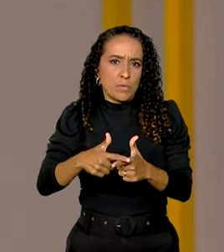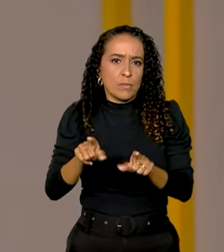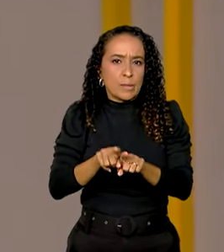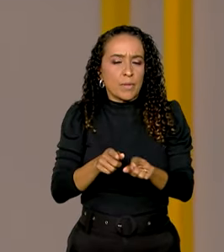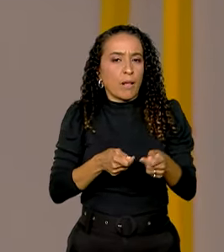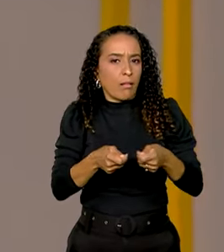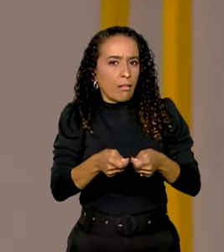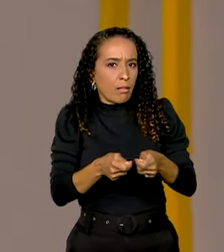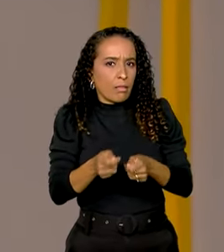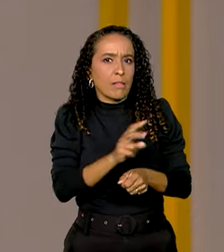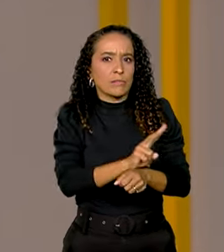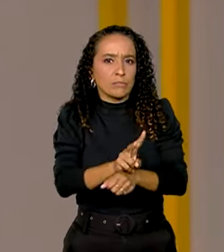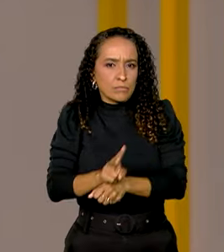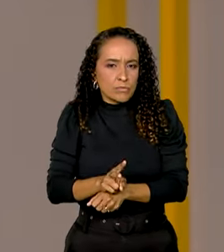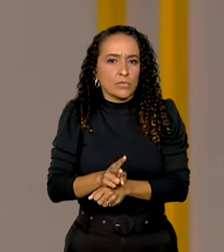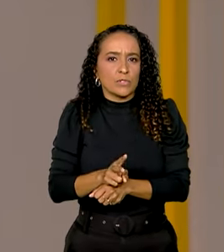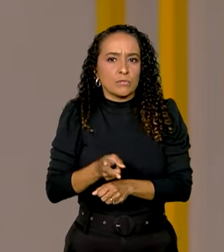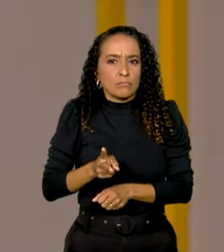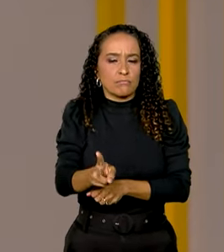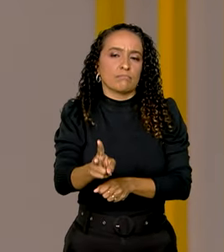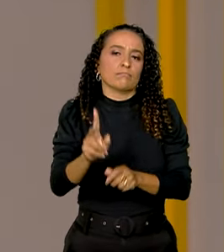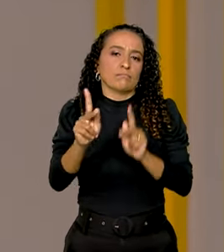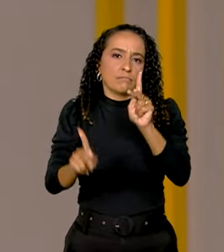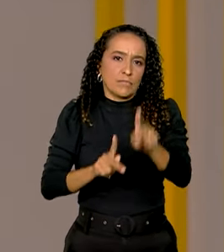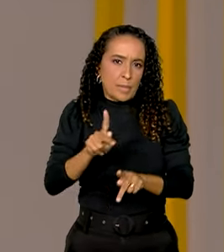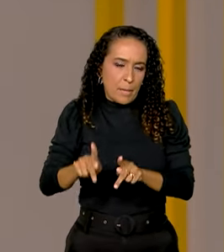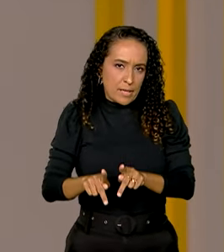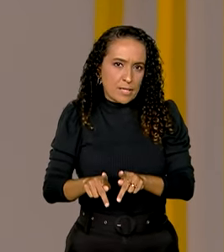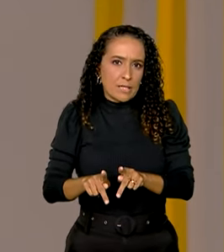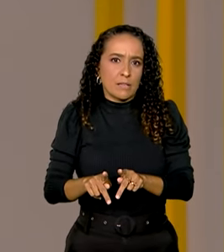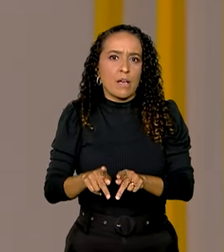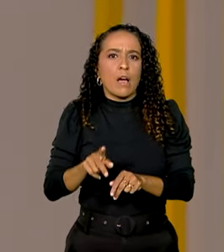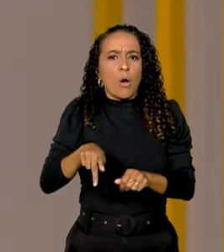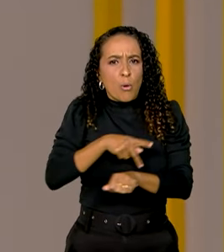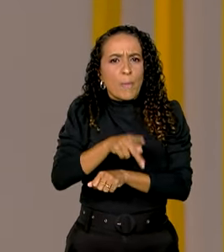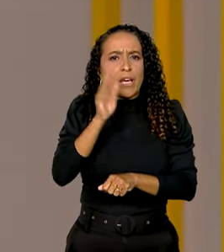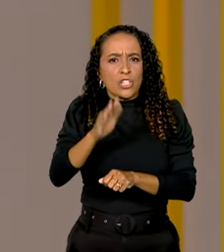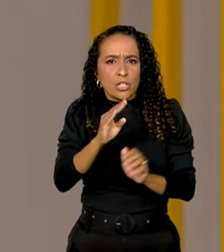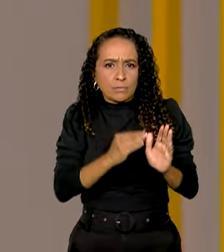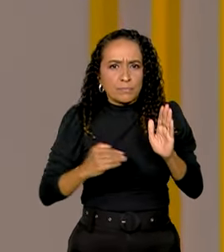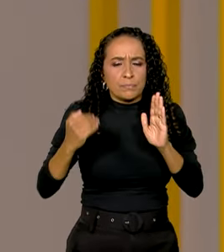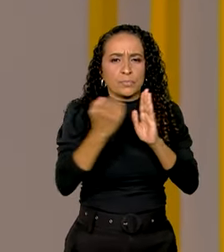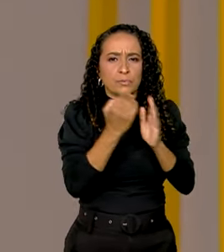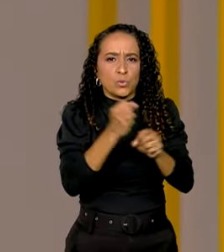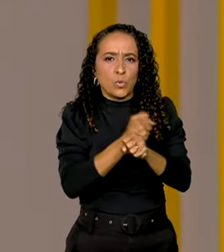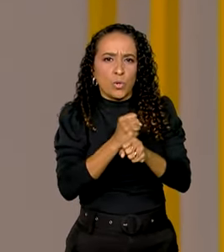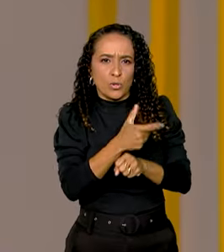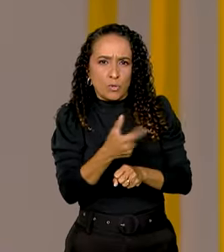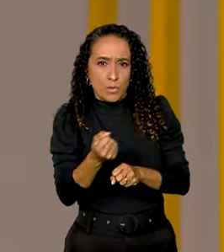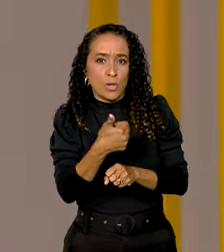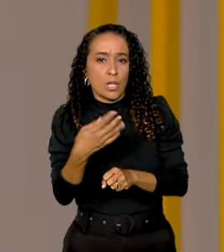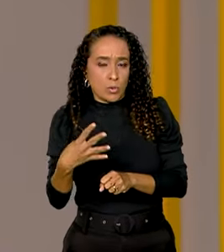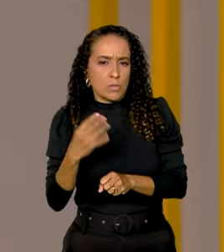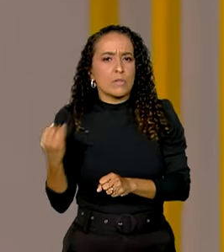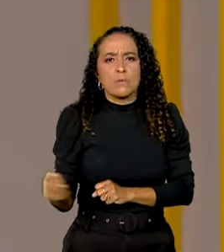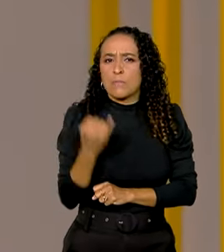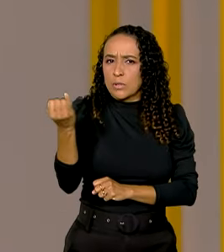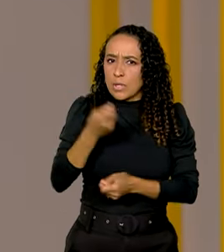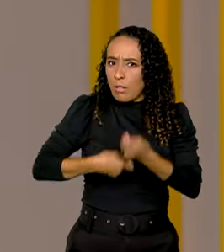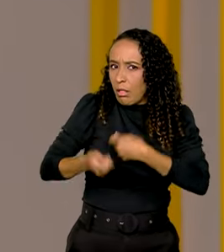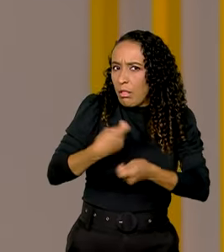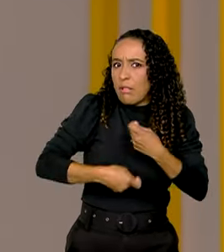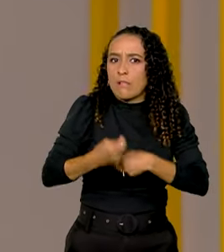manutenção e consolidação da paz. O país já havia ocupado essa posição em 2014 e foi importante nas